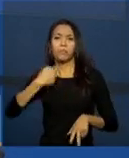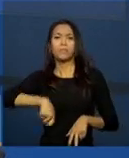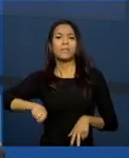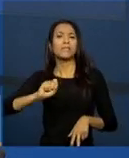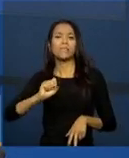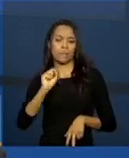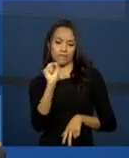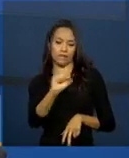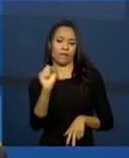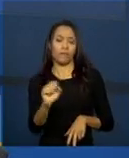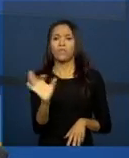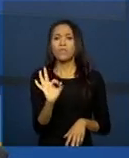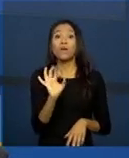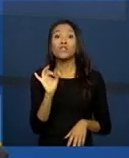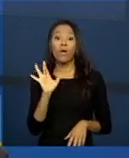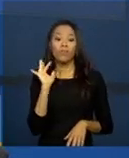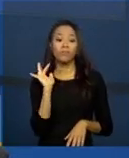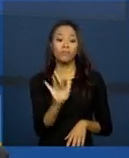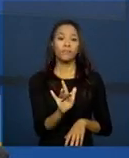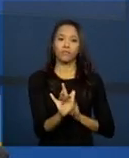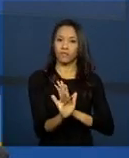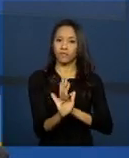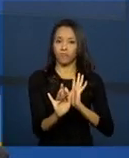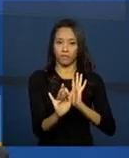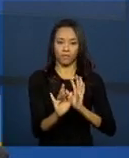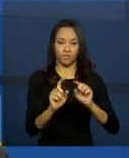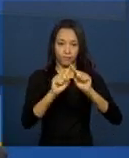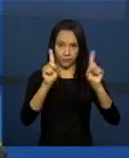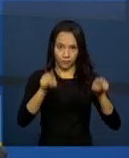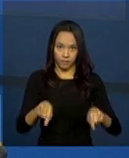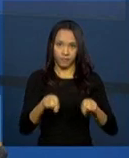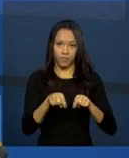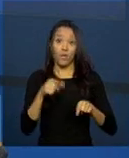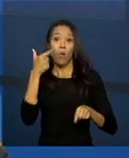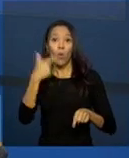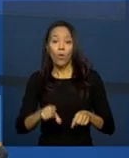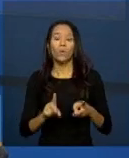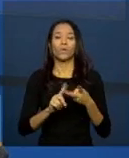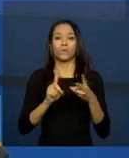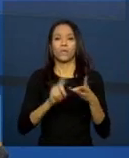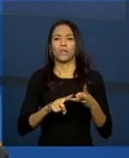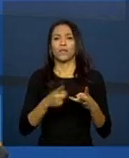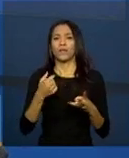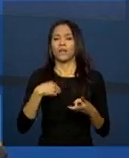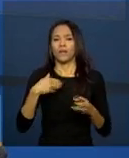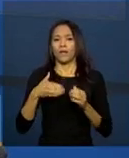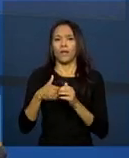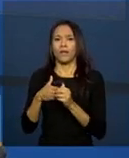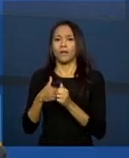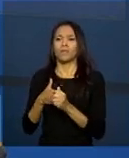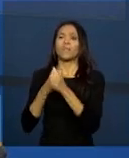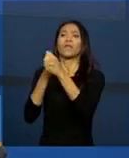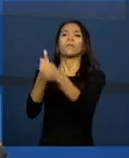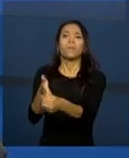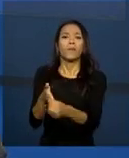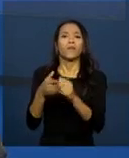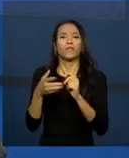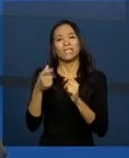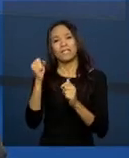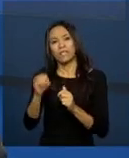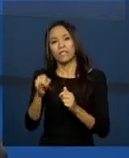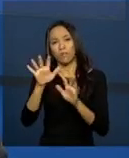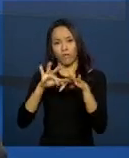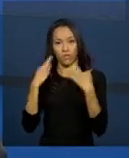apenas que fazer um clique. Também, em relação a encaminhamentos. Então, se ele fez o encaminhamento de um determinado membro da